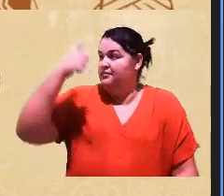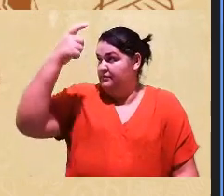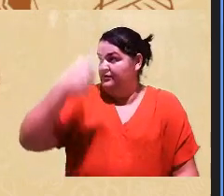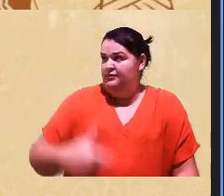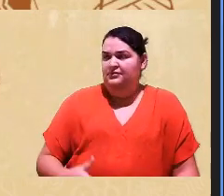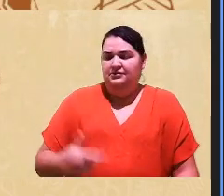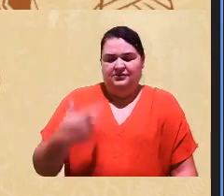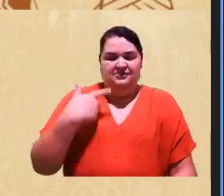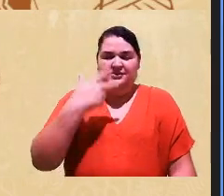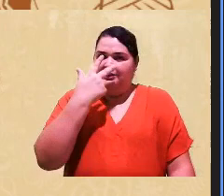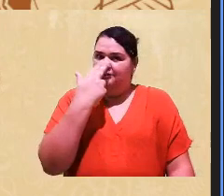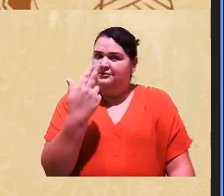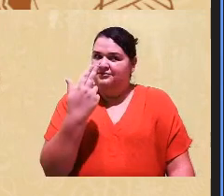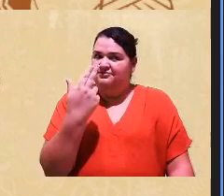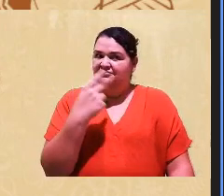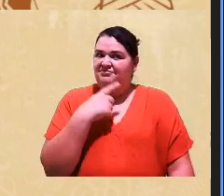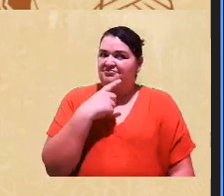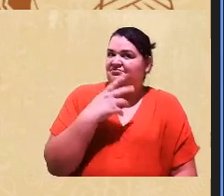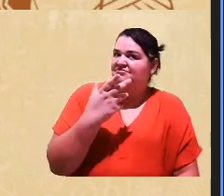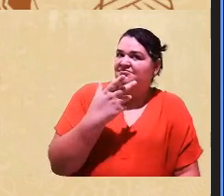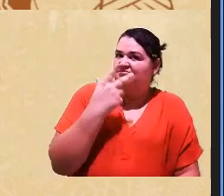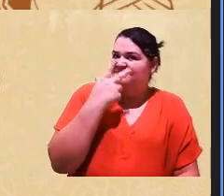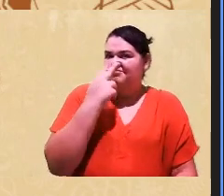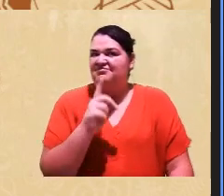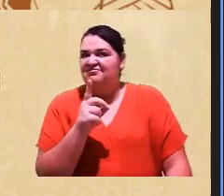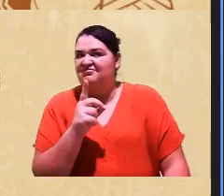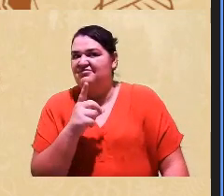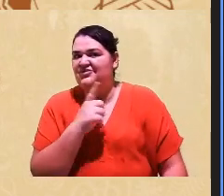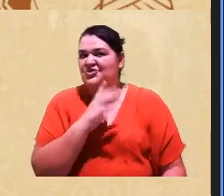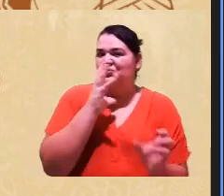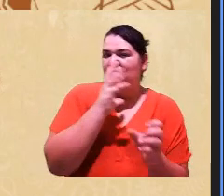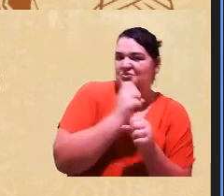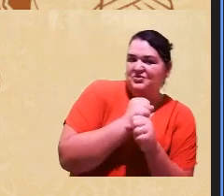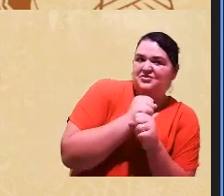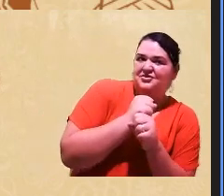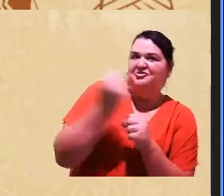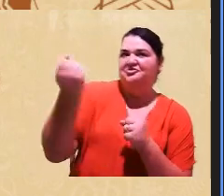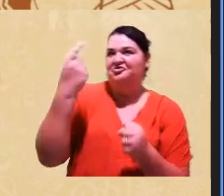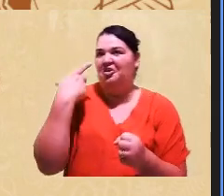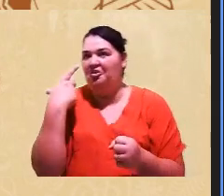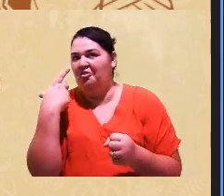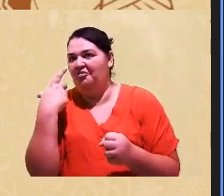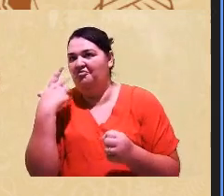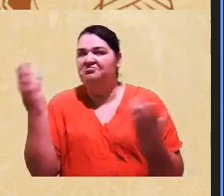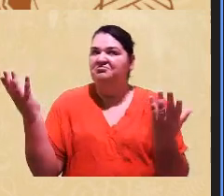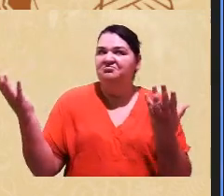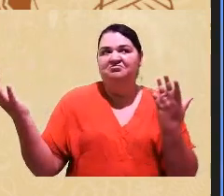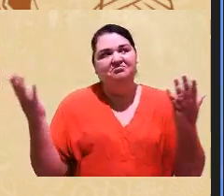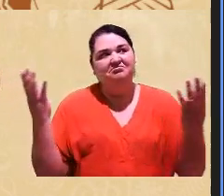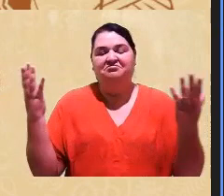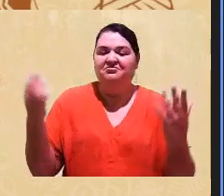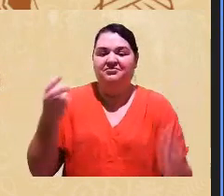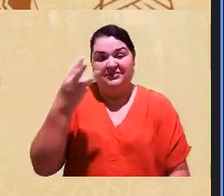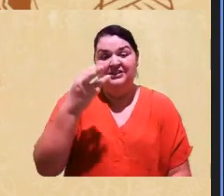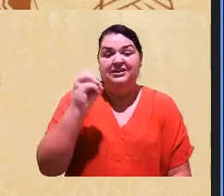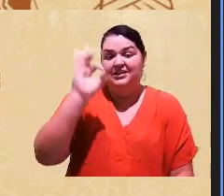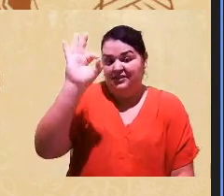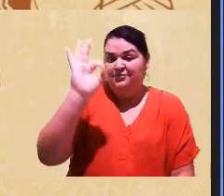a cara dele é essa, não é, isso aí escureceu, esse aí bronzeou, esse ex, 30%,